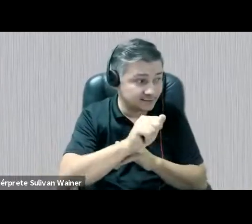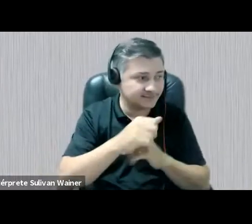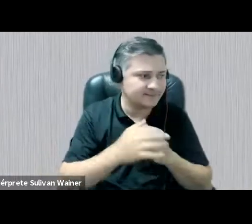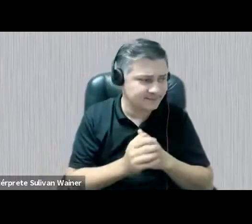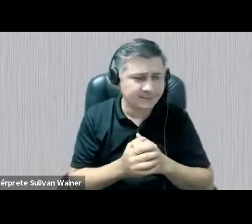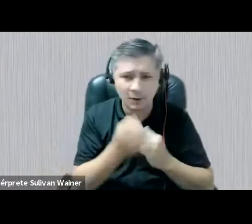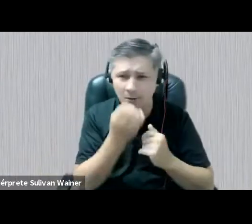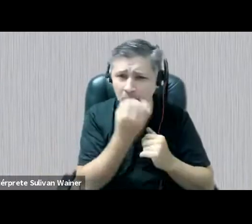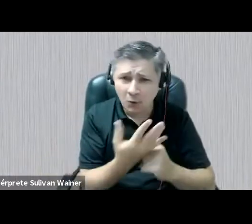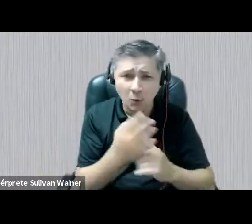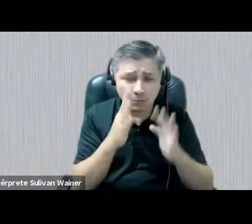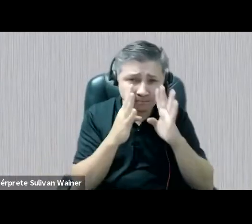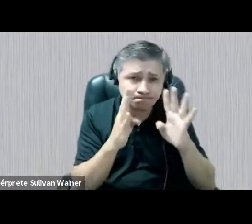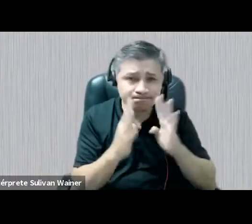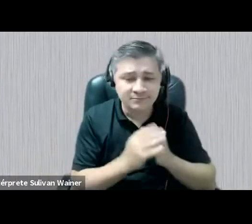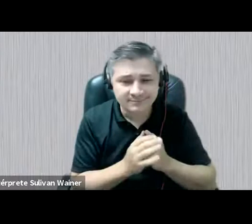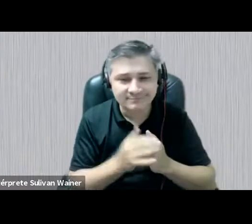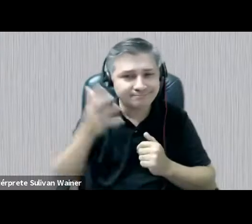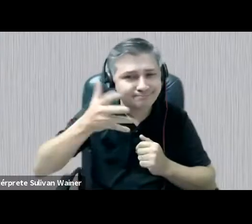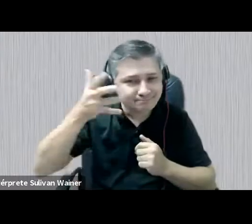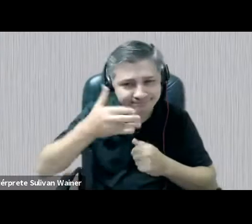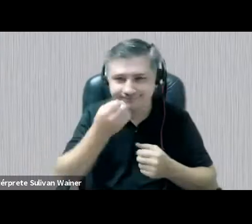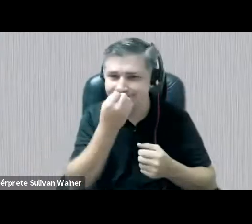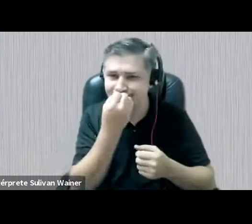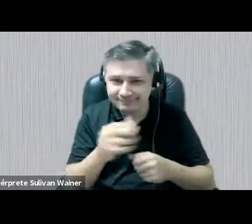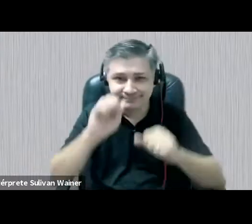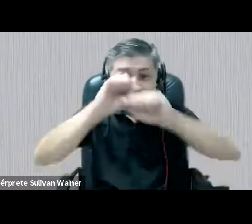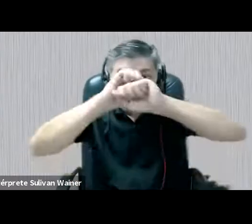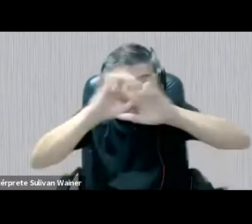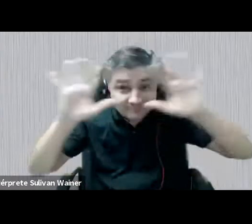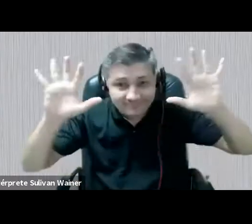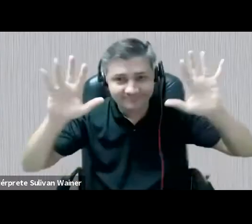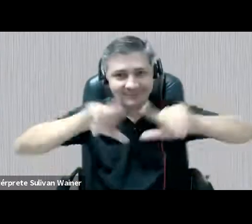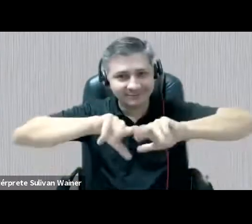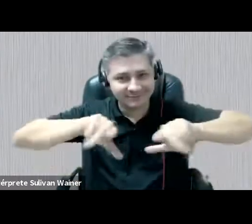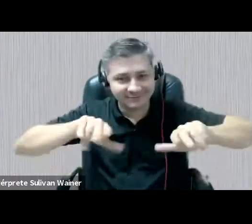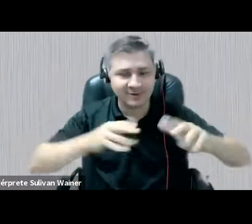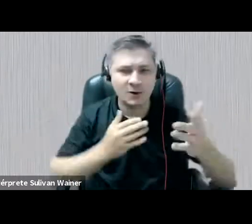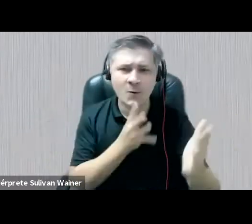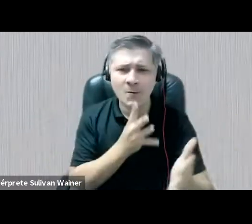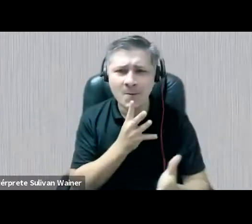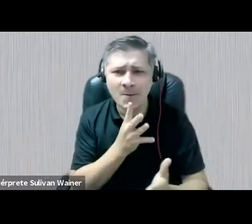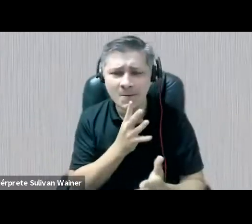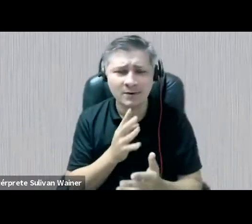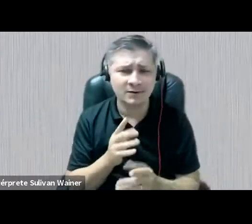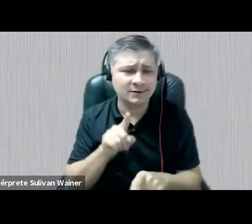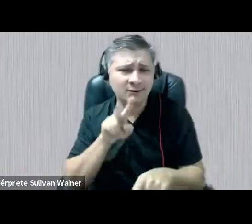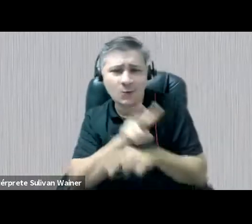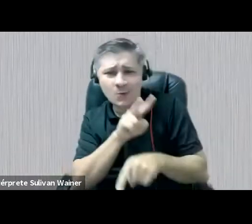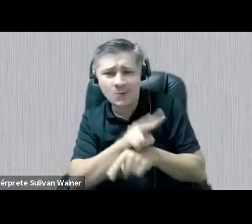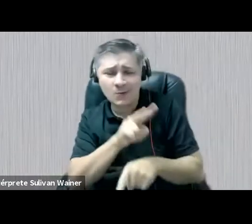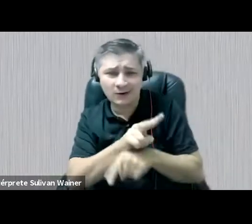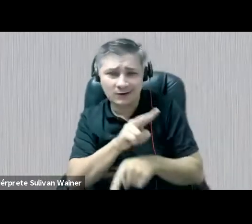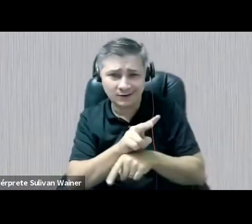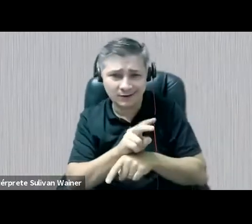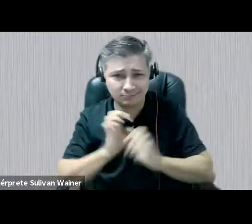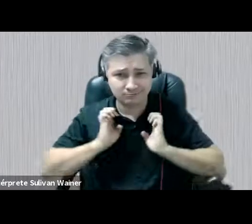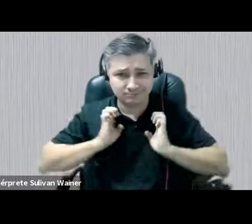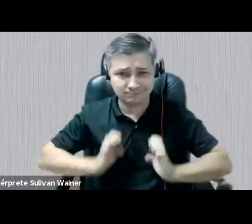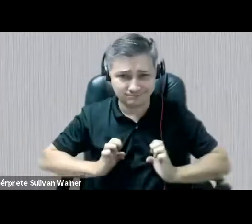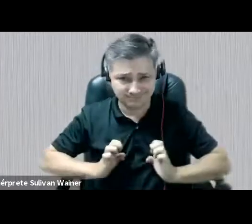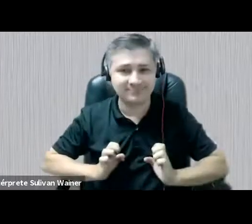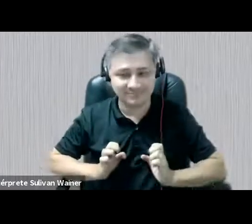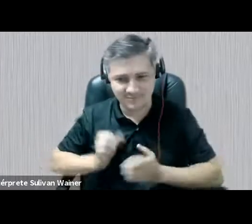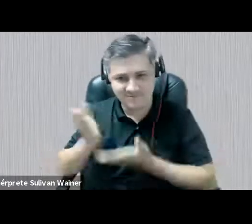Regina. Fala muito boa, esclarecedora do conhecimento e cuidado ético das relações com as crianças e famílias nesses